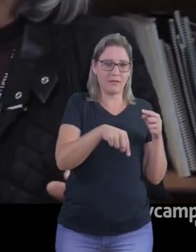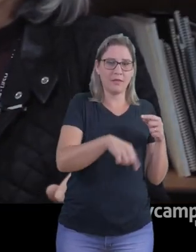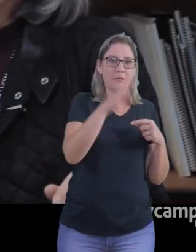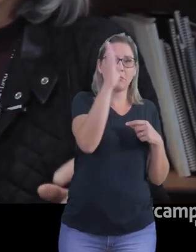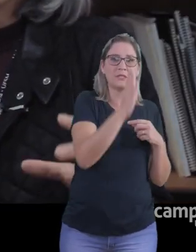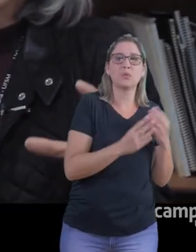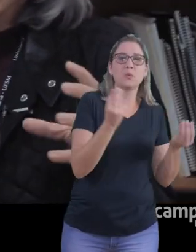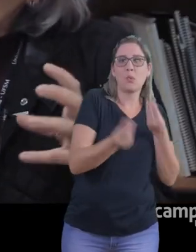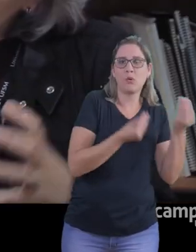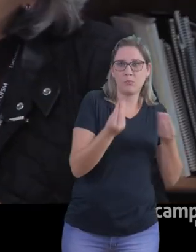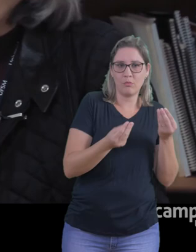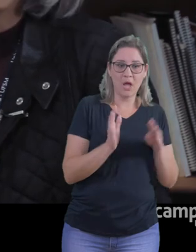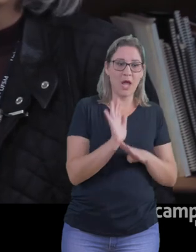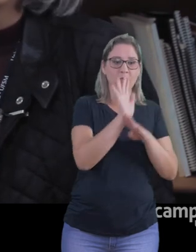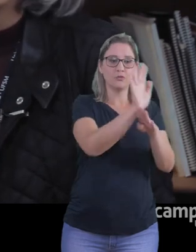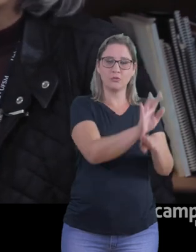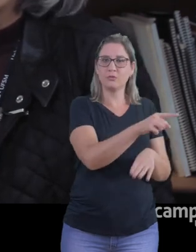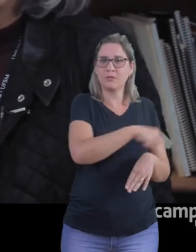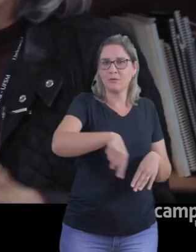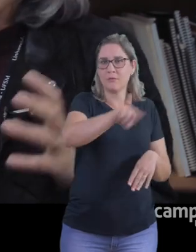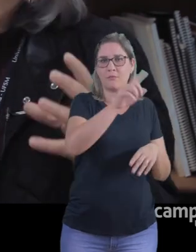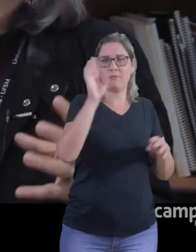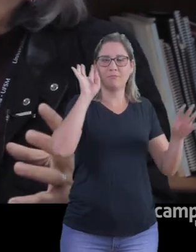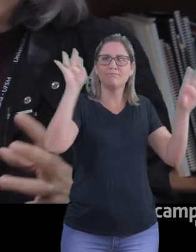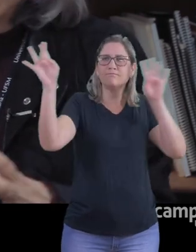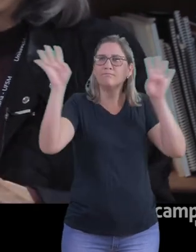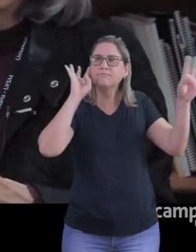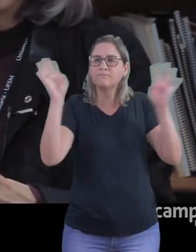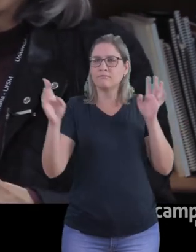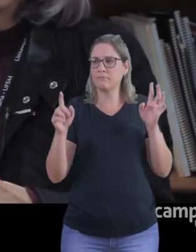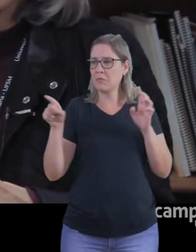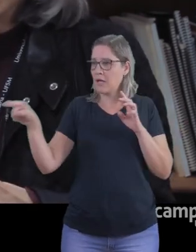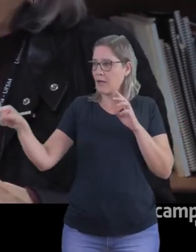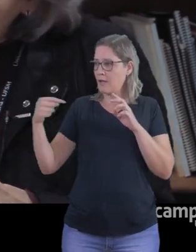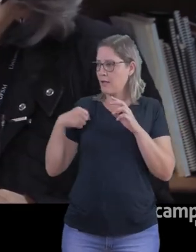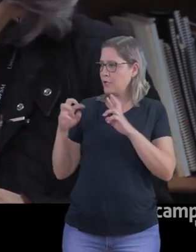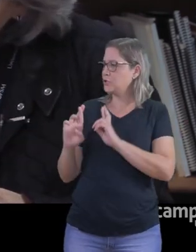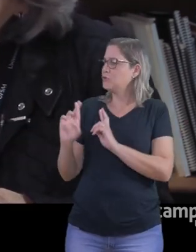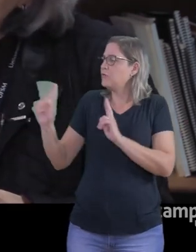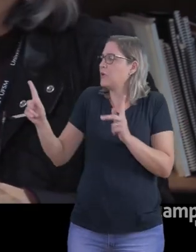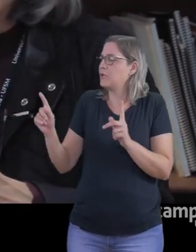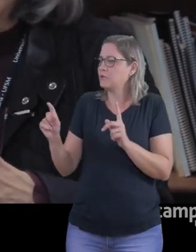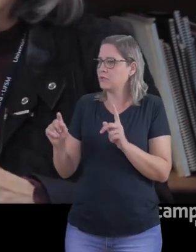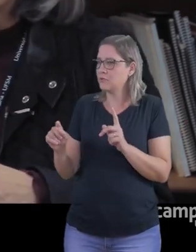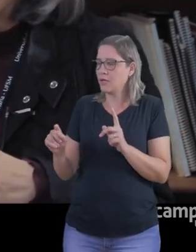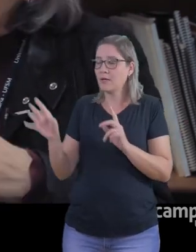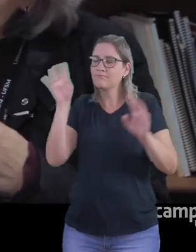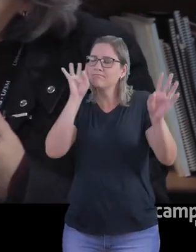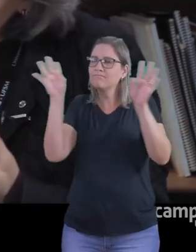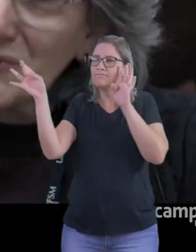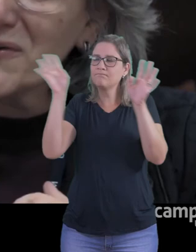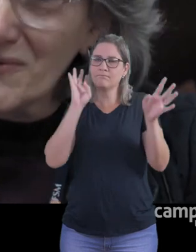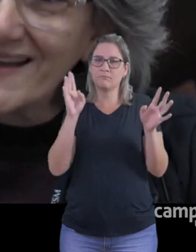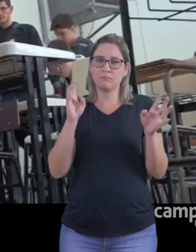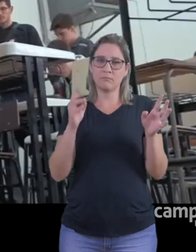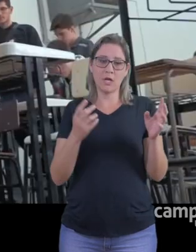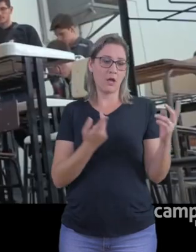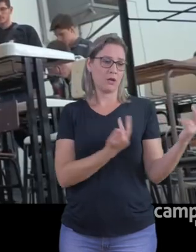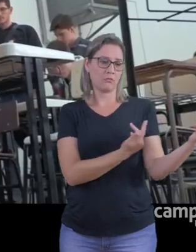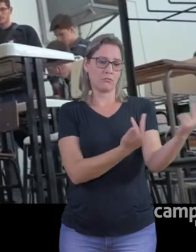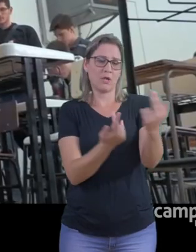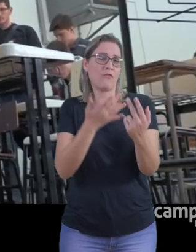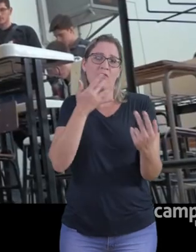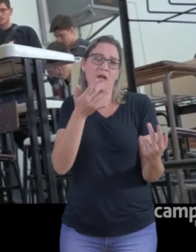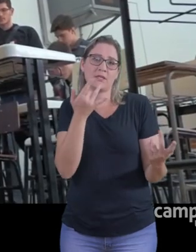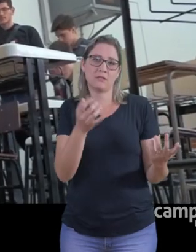importante na educação, qualifica a educação. Põe as pessoas a falar com o diferente, porque o nosso problema é que falamos muito com iguais.